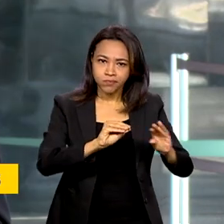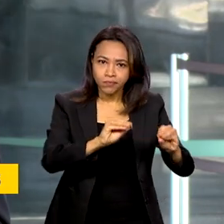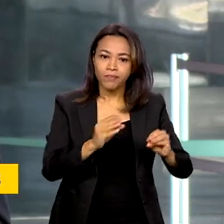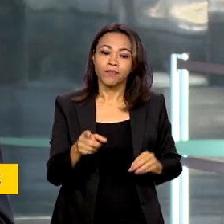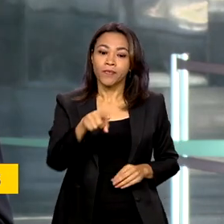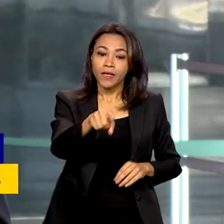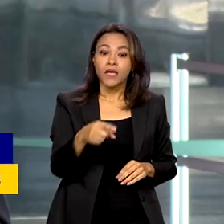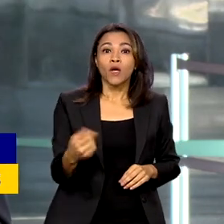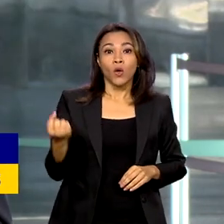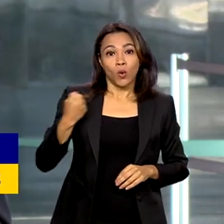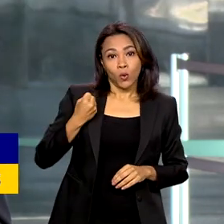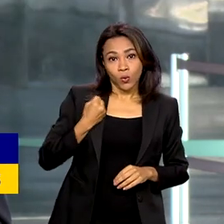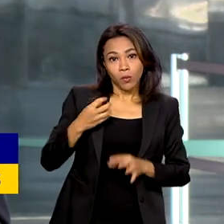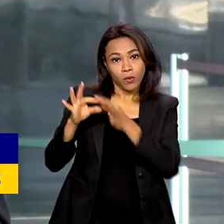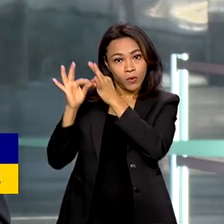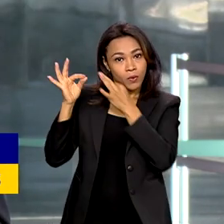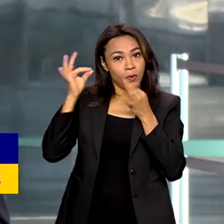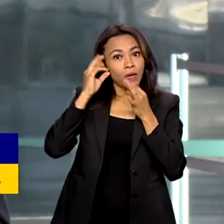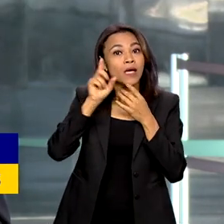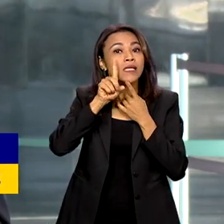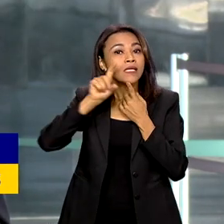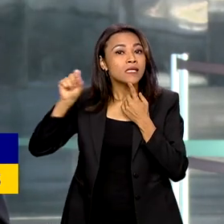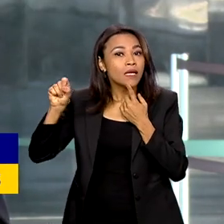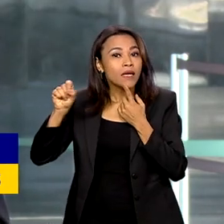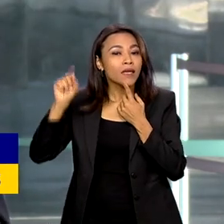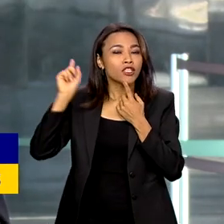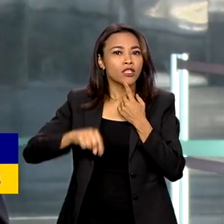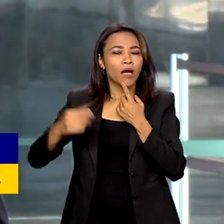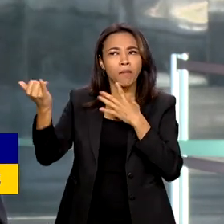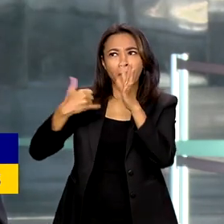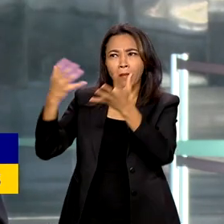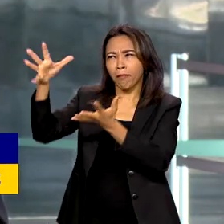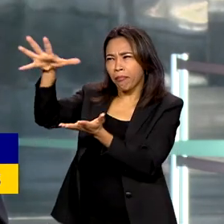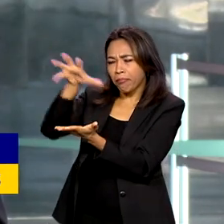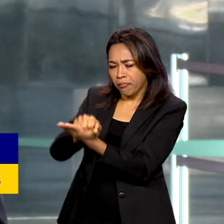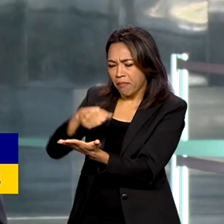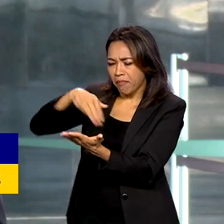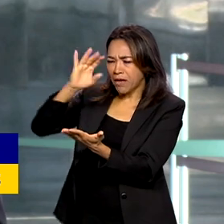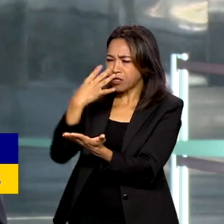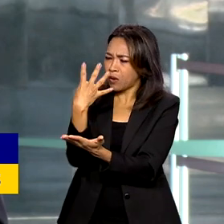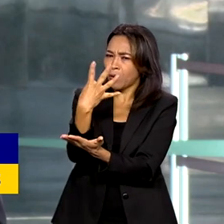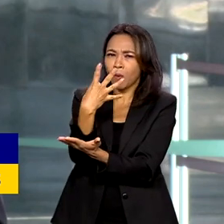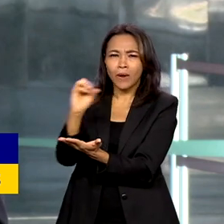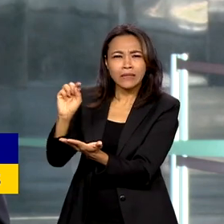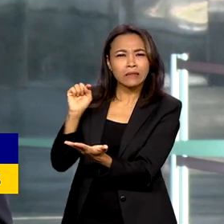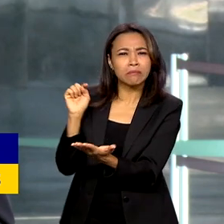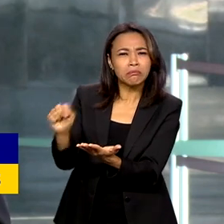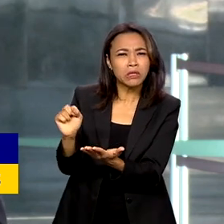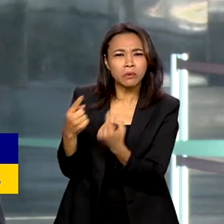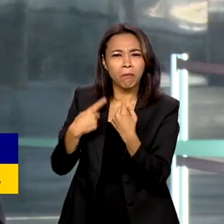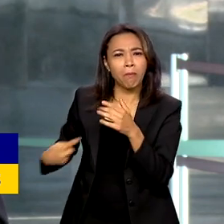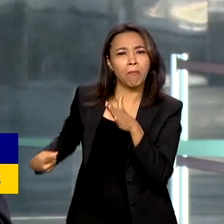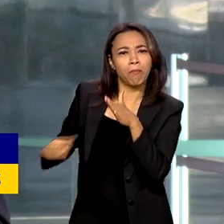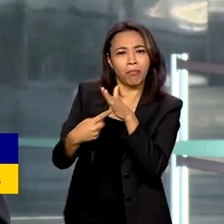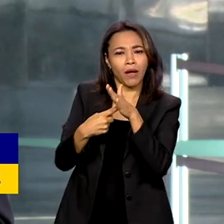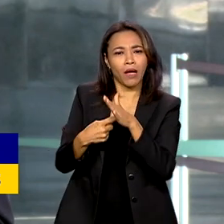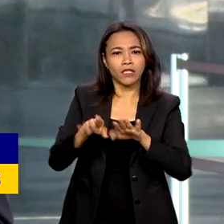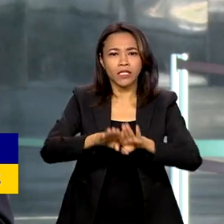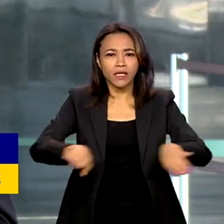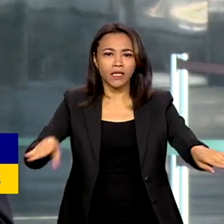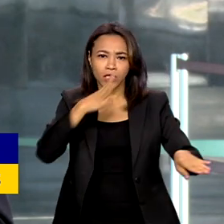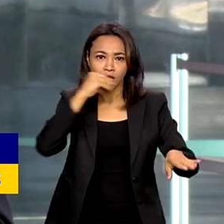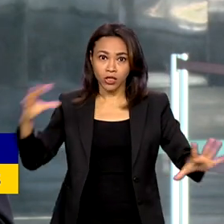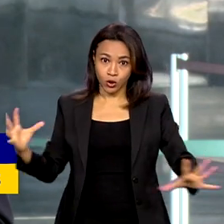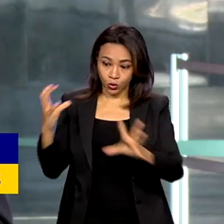do Disque 100, foram recebidas mais de 400 mil violações de direitos humanos de crianças e adolescentes. Desse